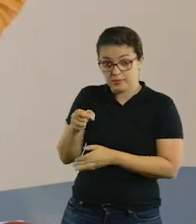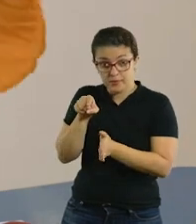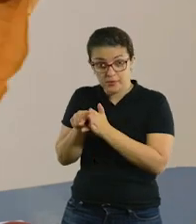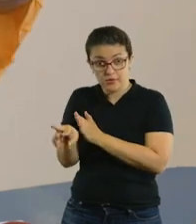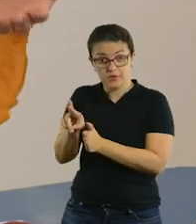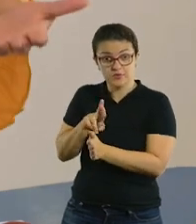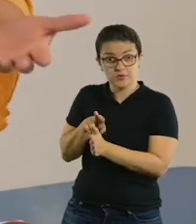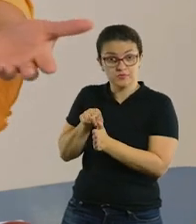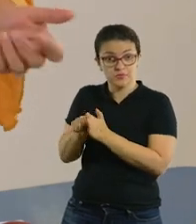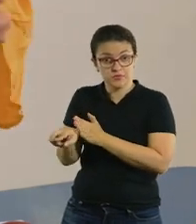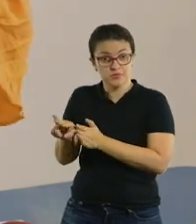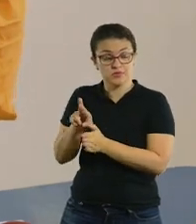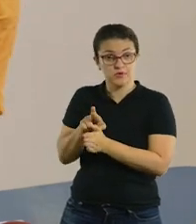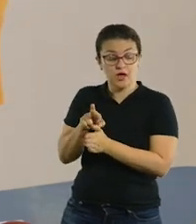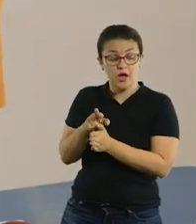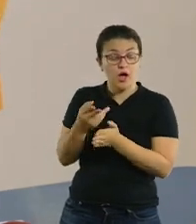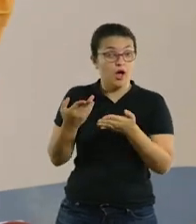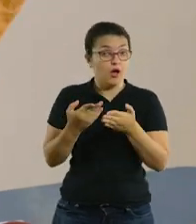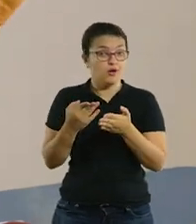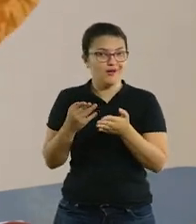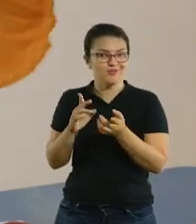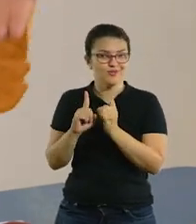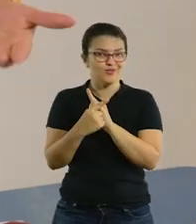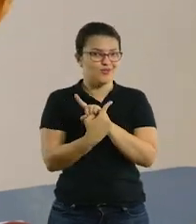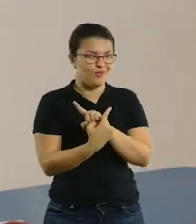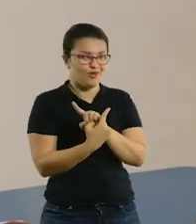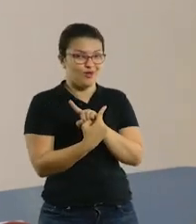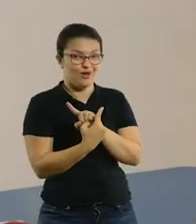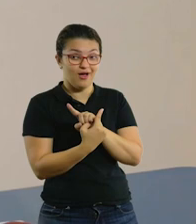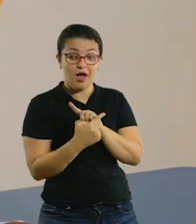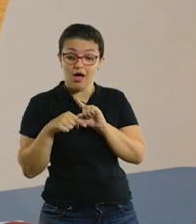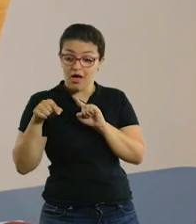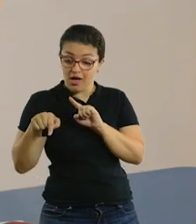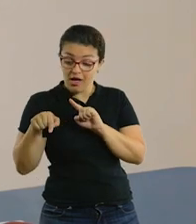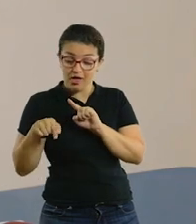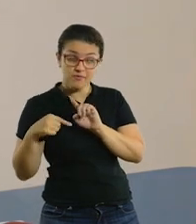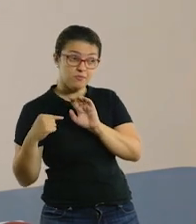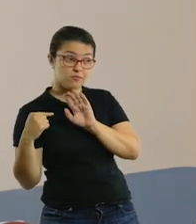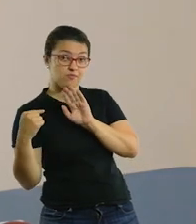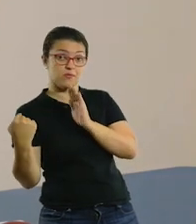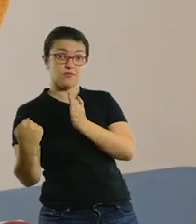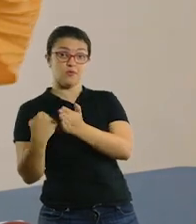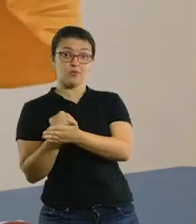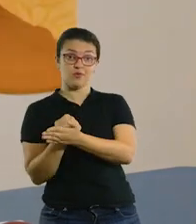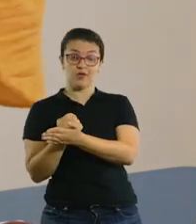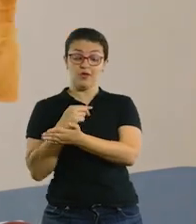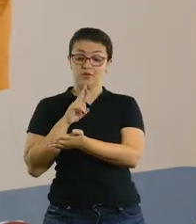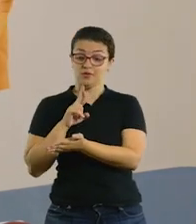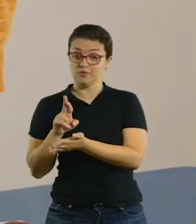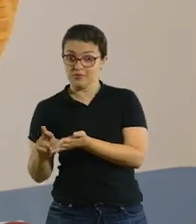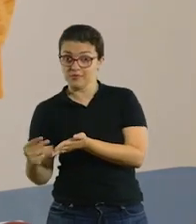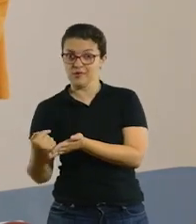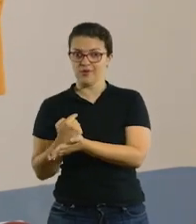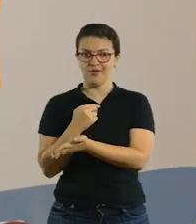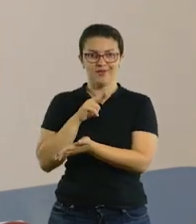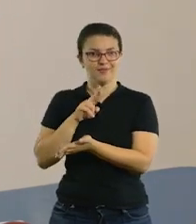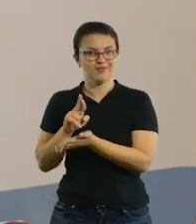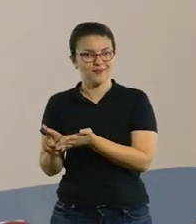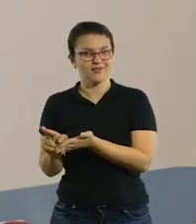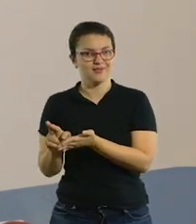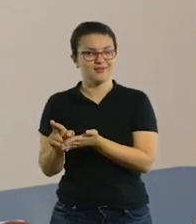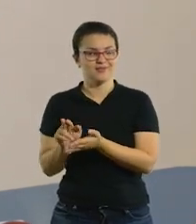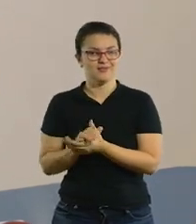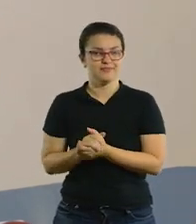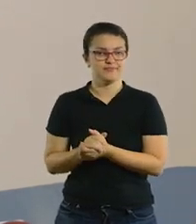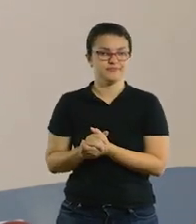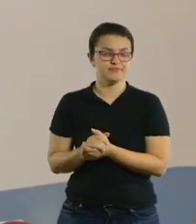de entrevista com a criança, aí você pede para que a criança faça a entrevista com você. E à medida que ela vai tendo sucesso,